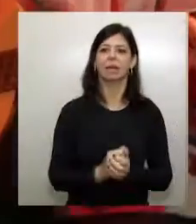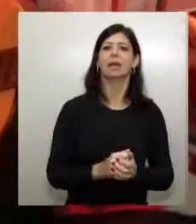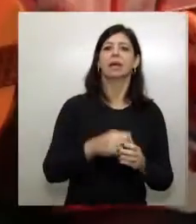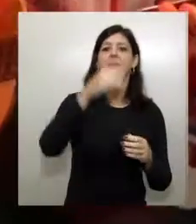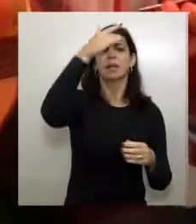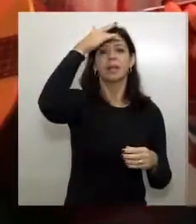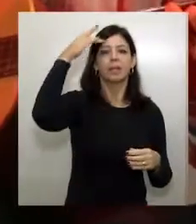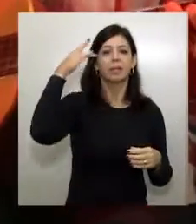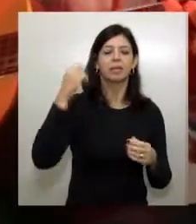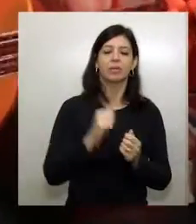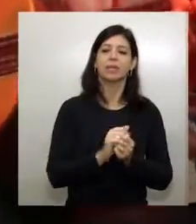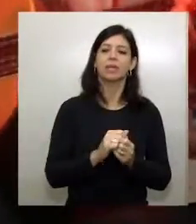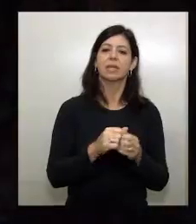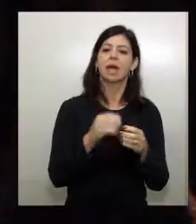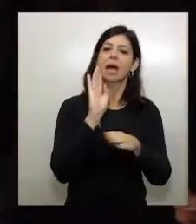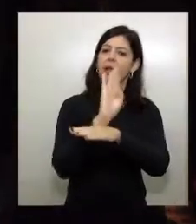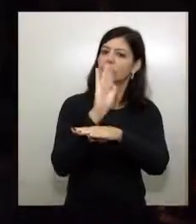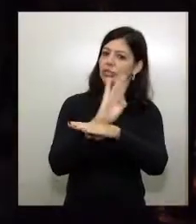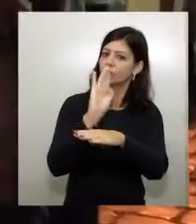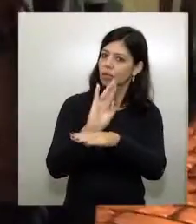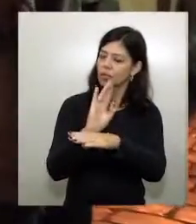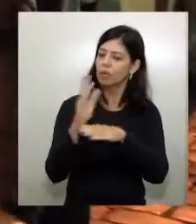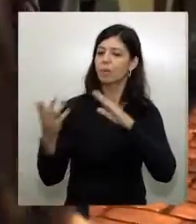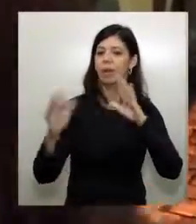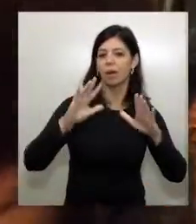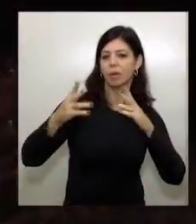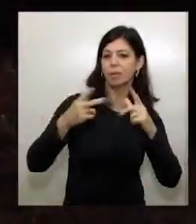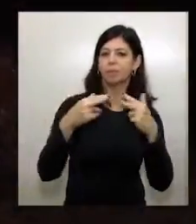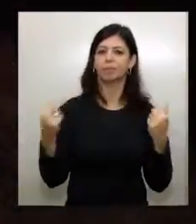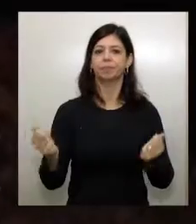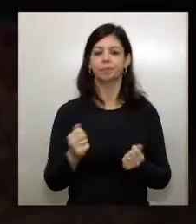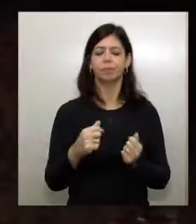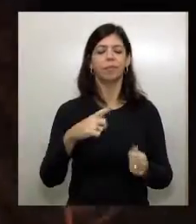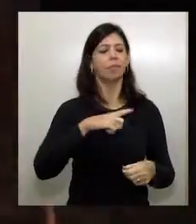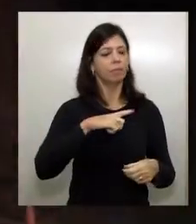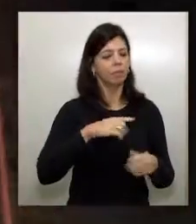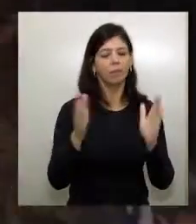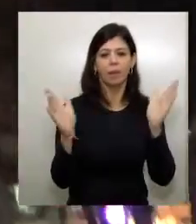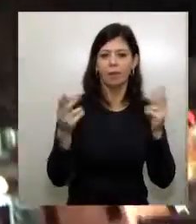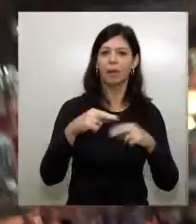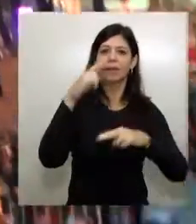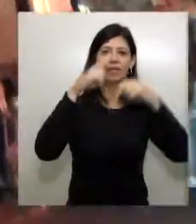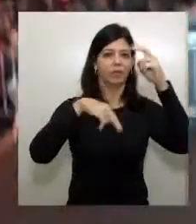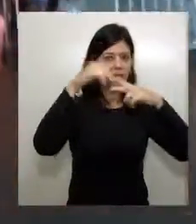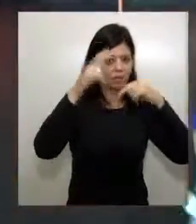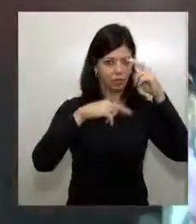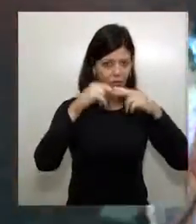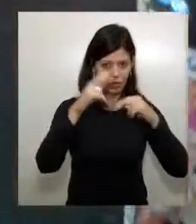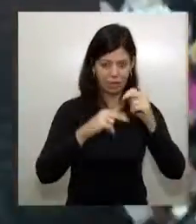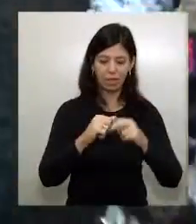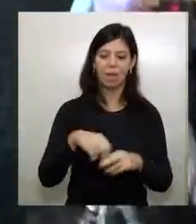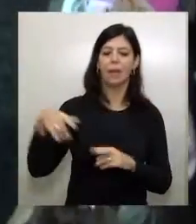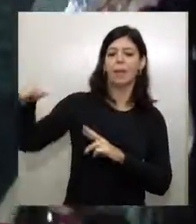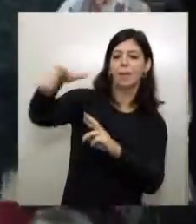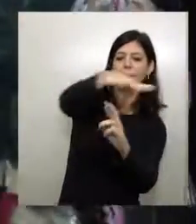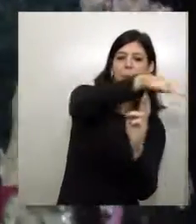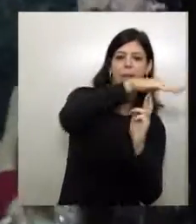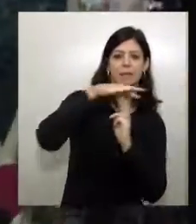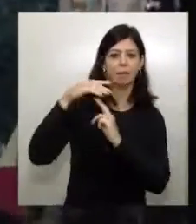beneficentes ou gratuitos. Vamos conhecer alguns deles, começando pelo Arraial da Praça Barão, em junho.